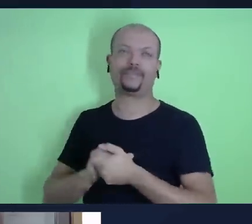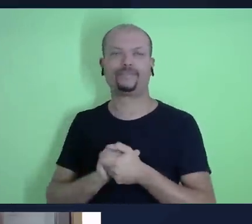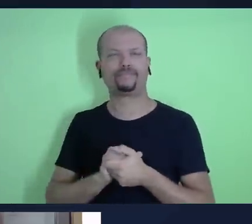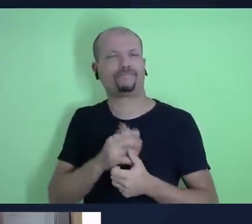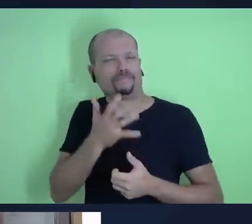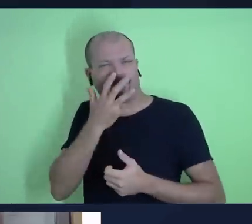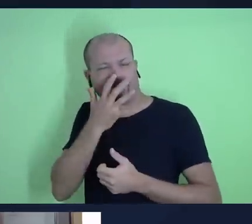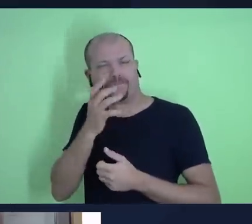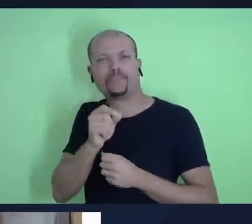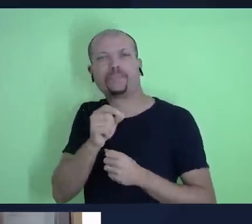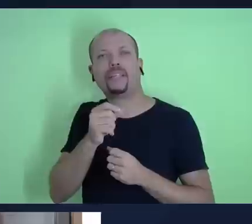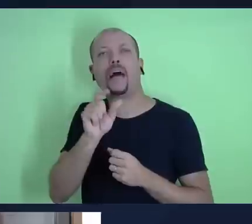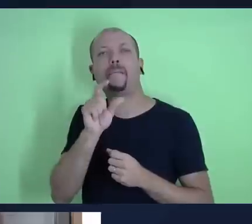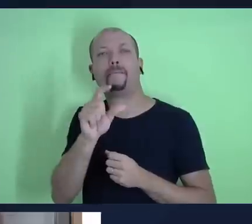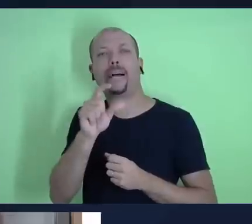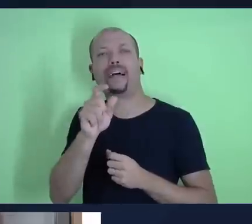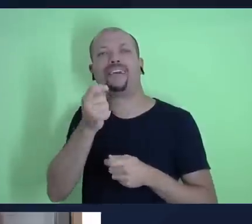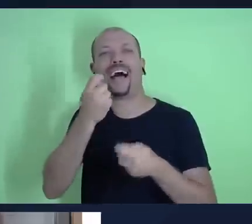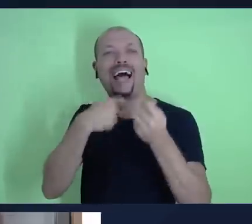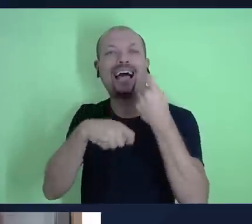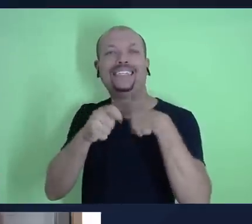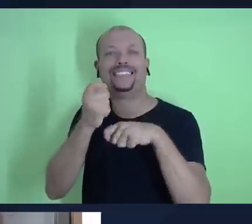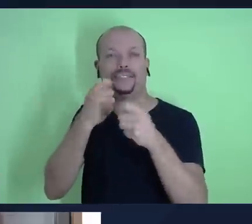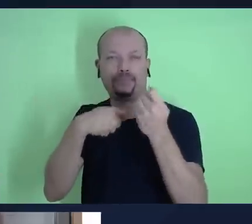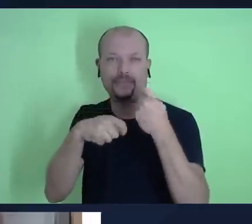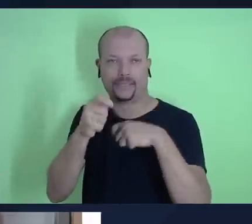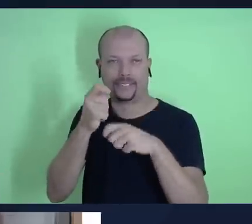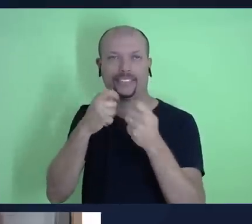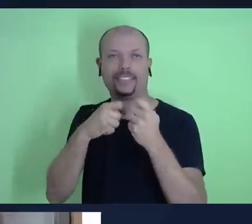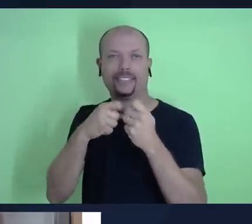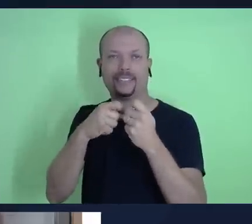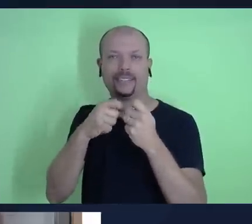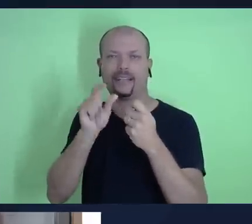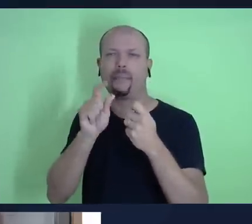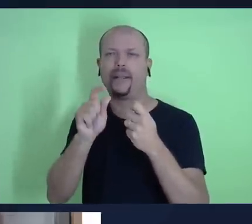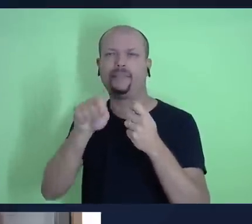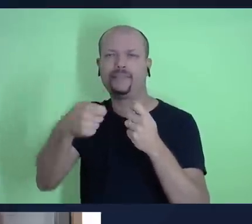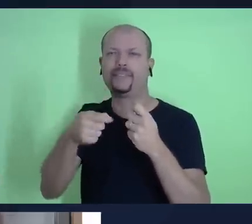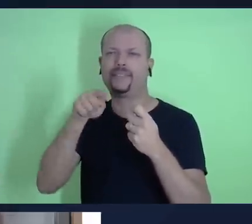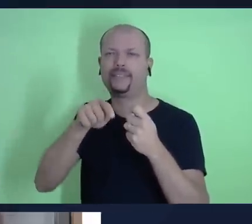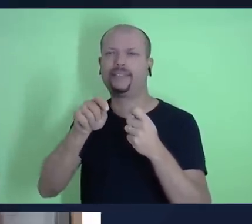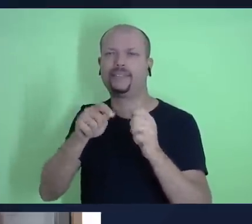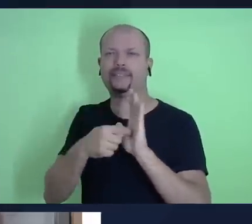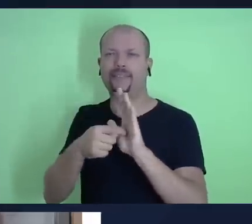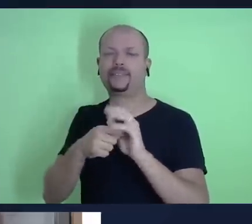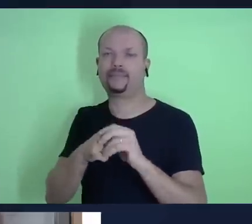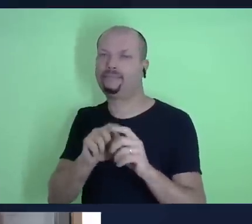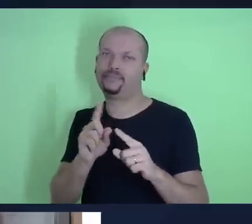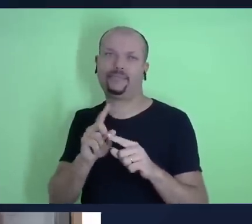da palavra administrar nesse texto não por acaso